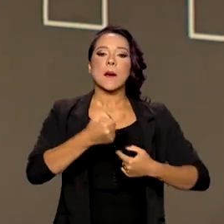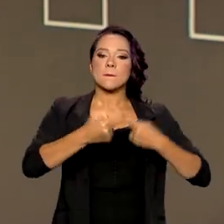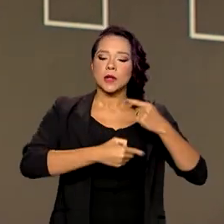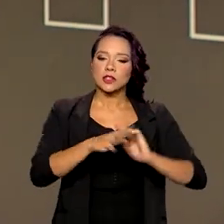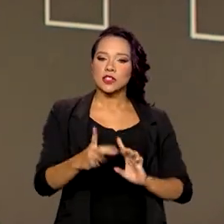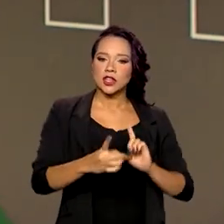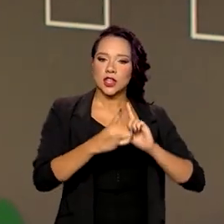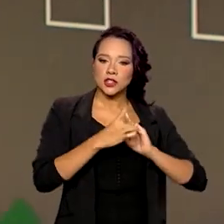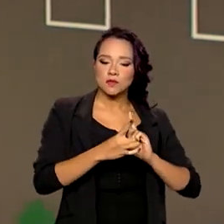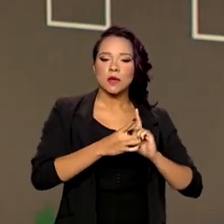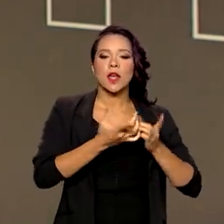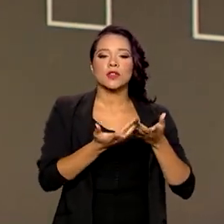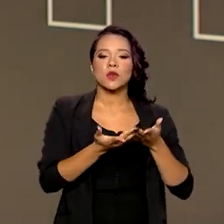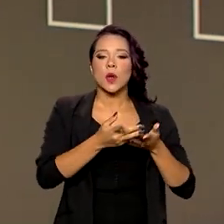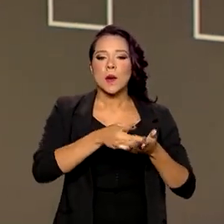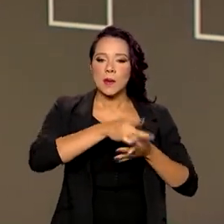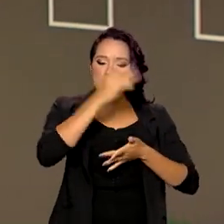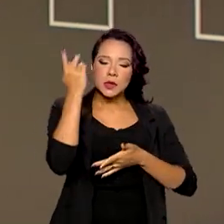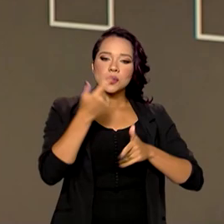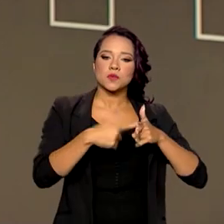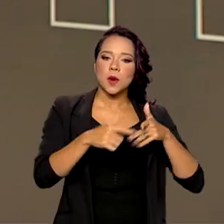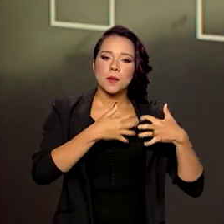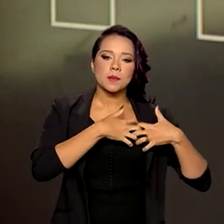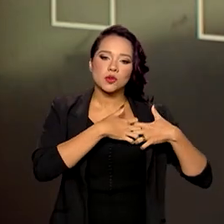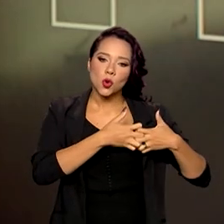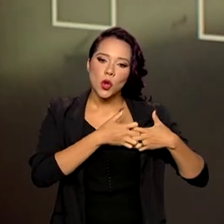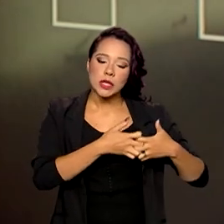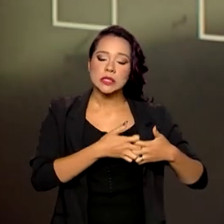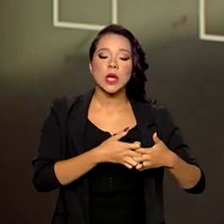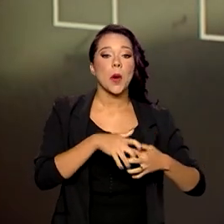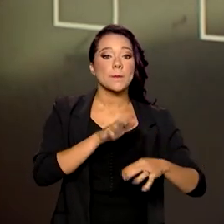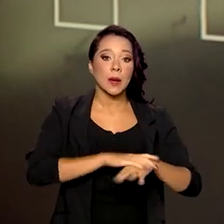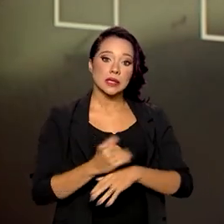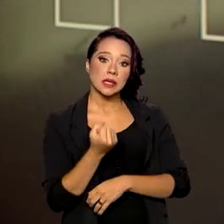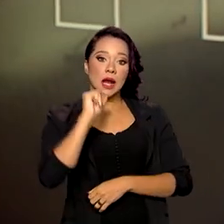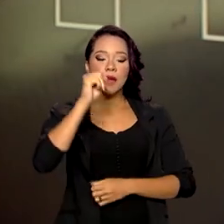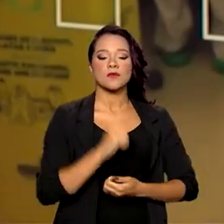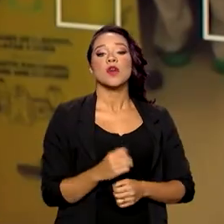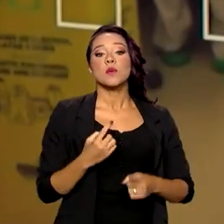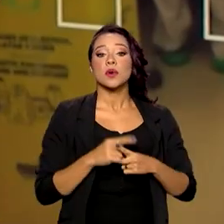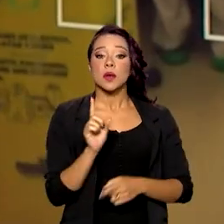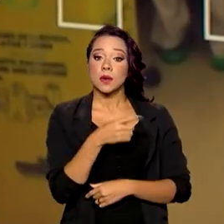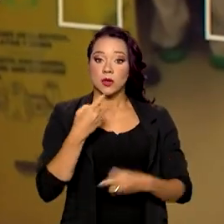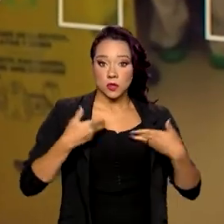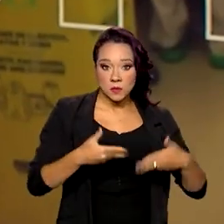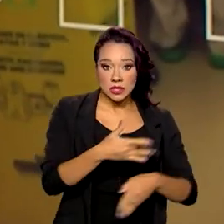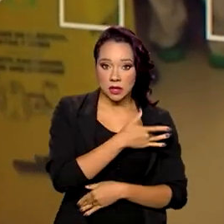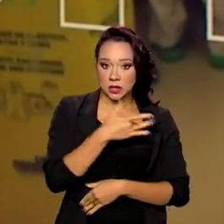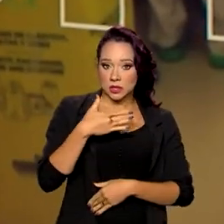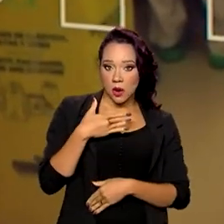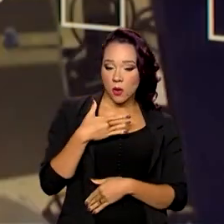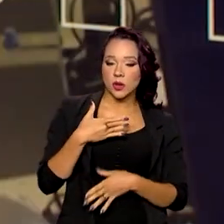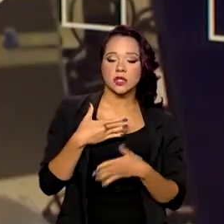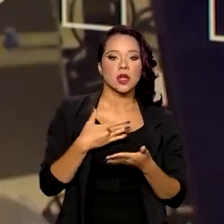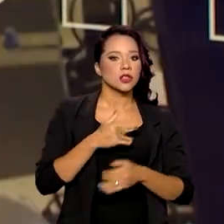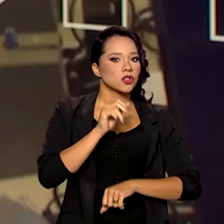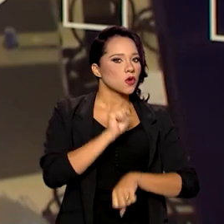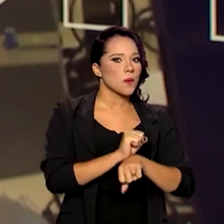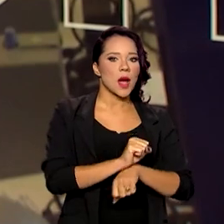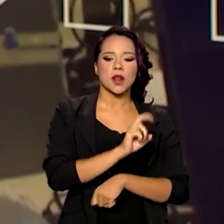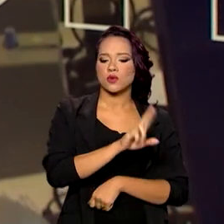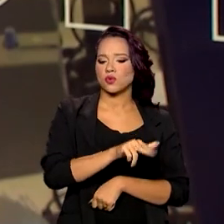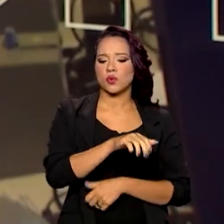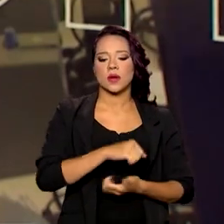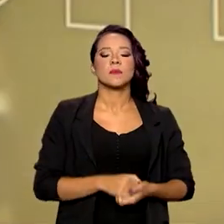de atenção cardiovascular de alta complexidade, porque para nós, no Ministério da Saúde, nunca paramos. Estamos